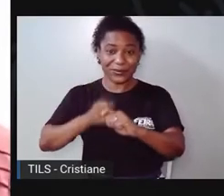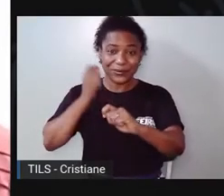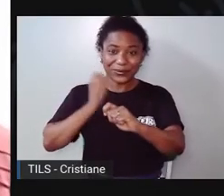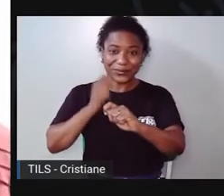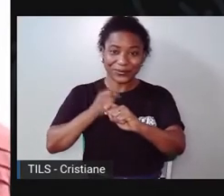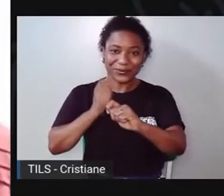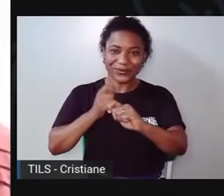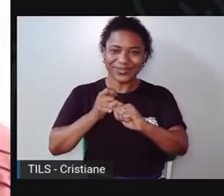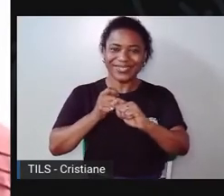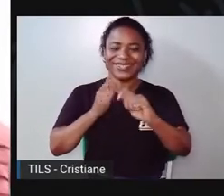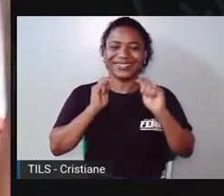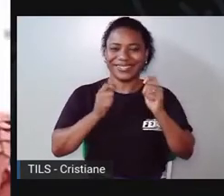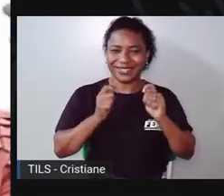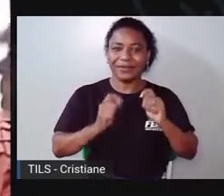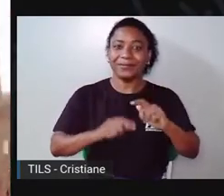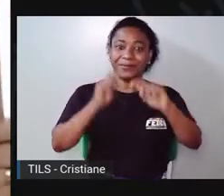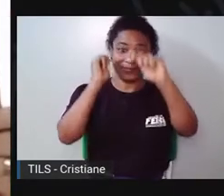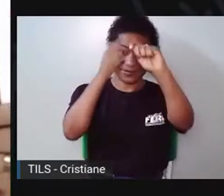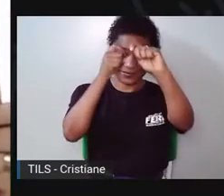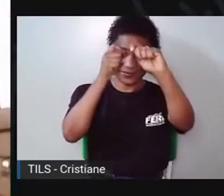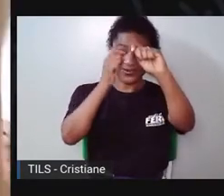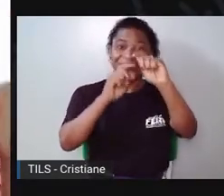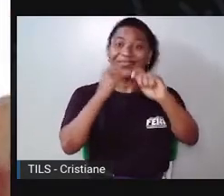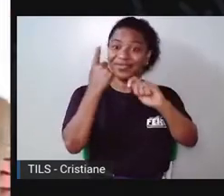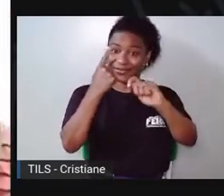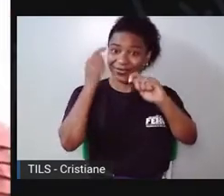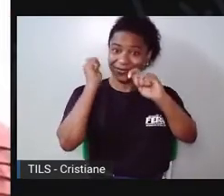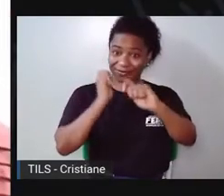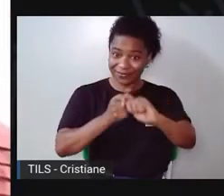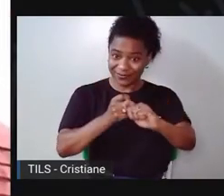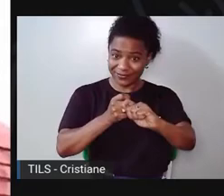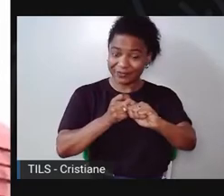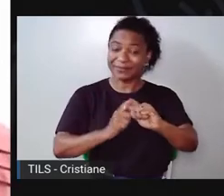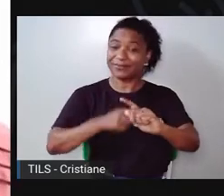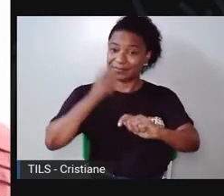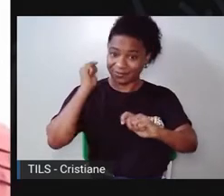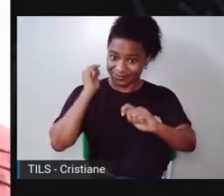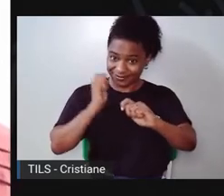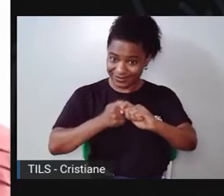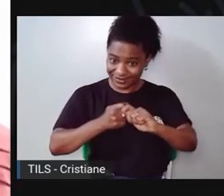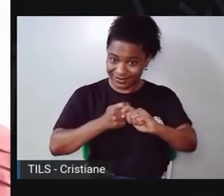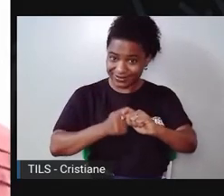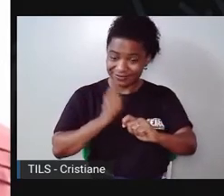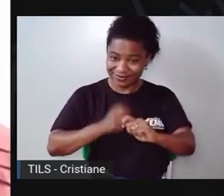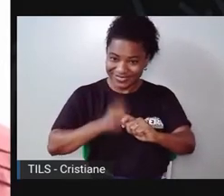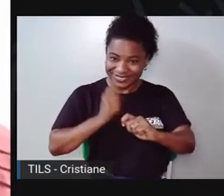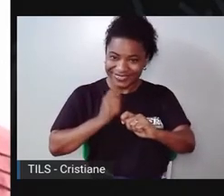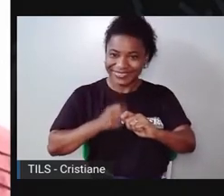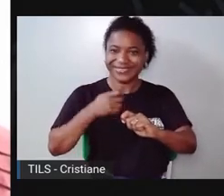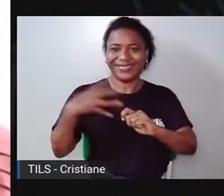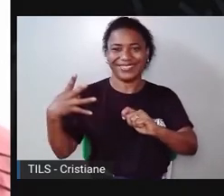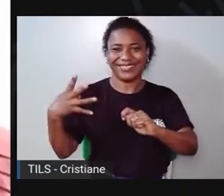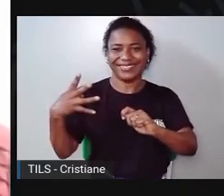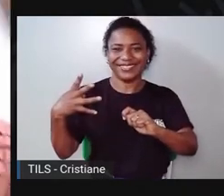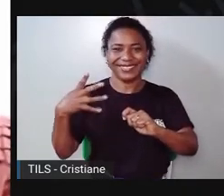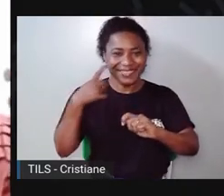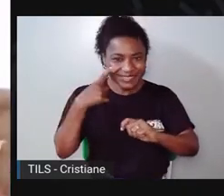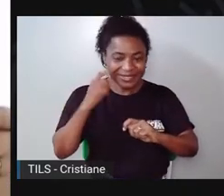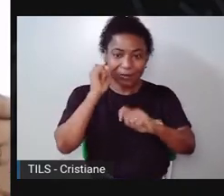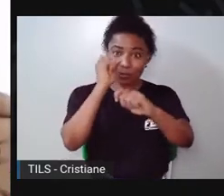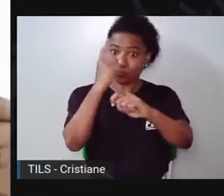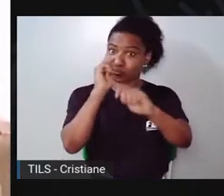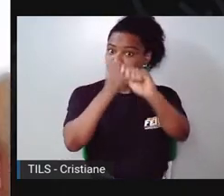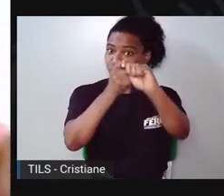três, quatro De novo Um, dois, um, dois, três, quatro Mais rápido